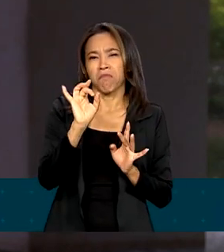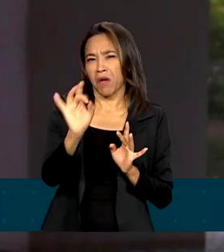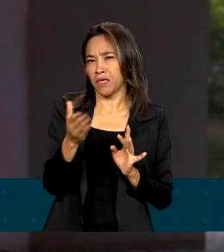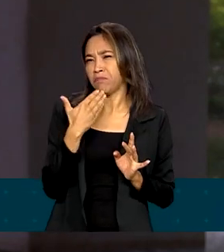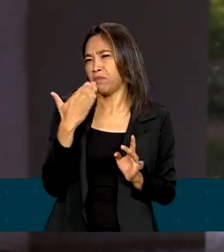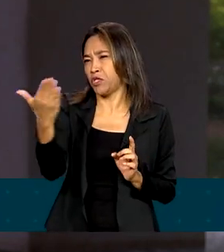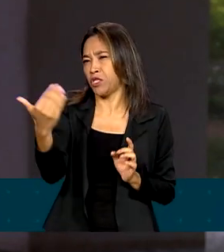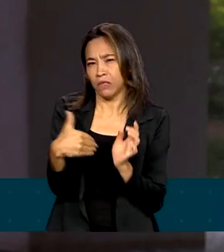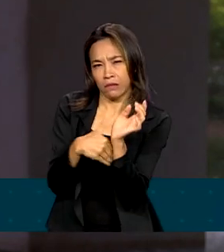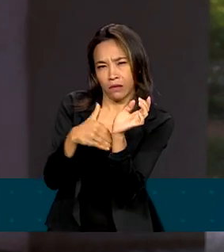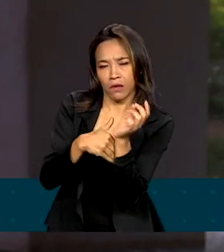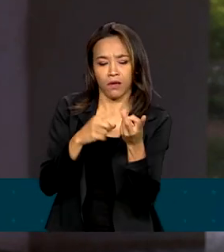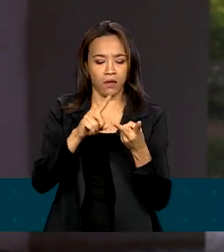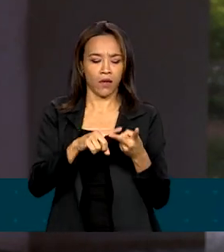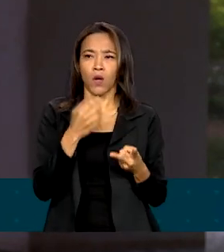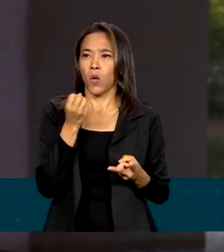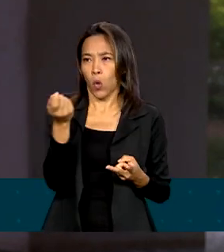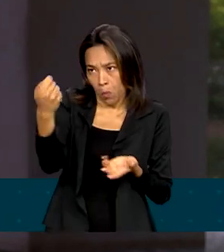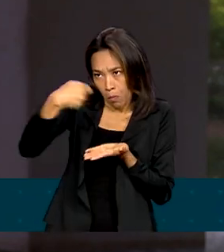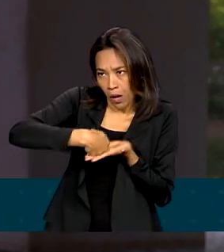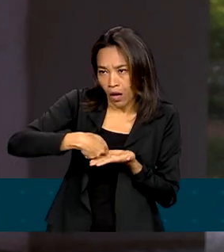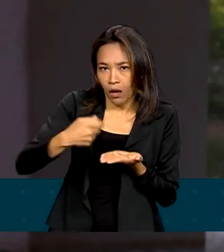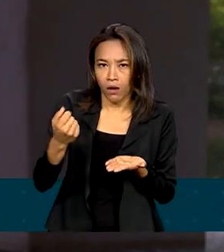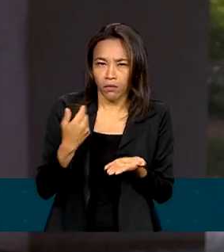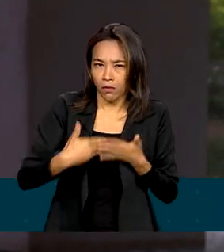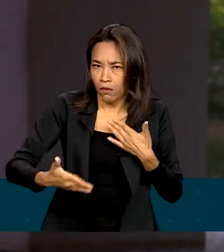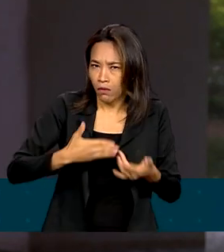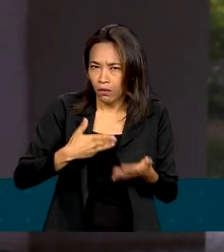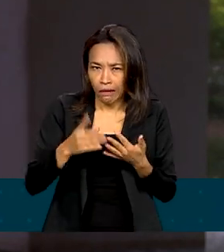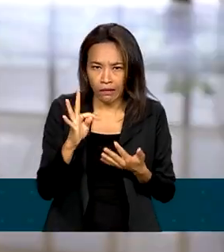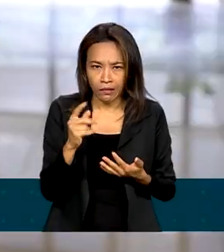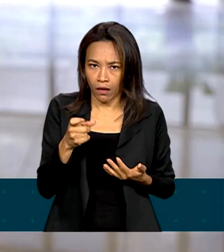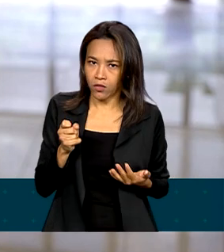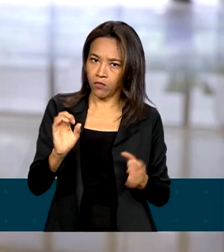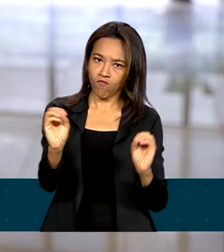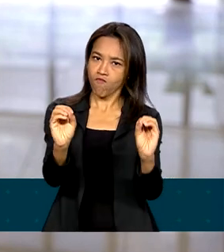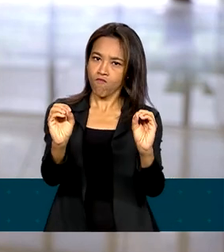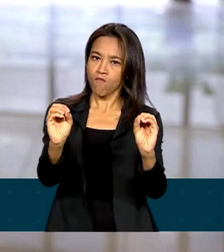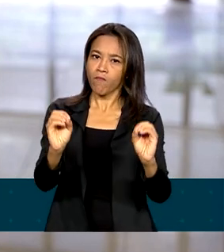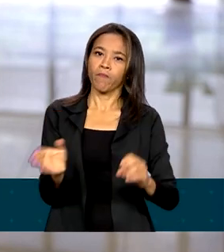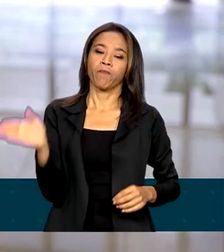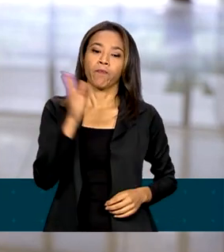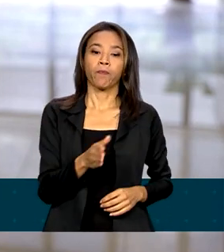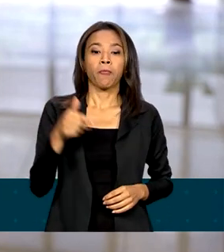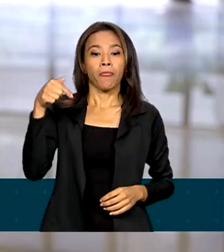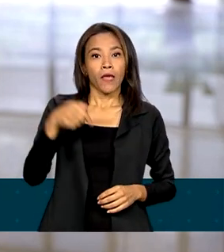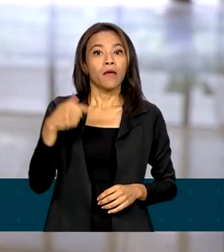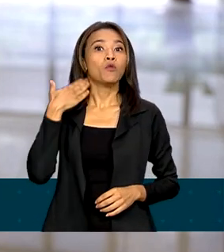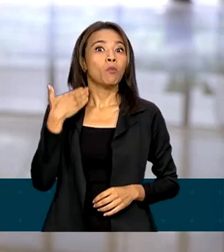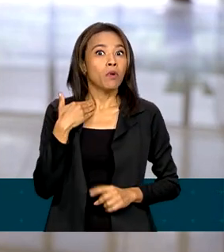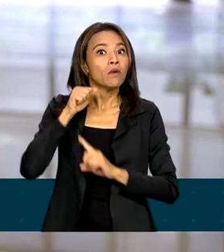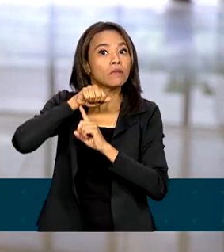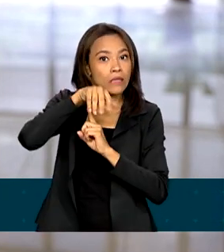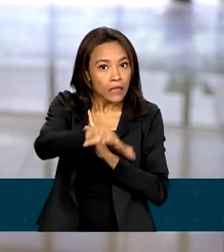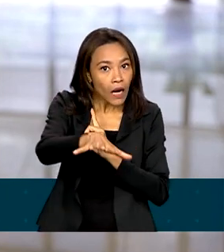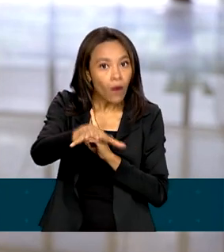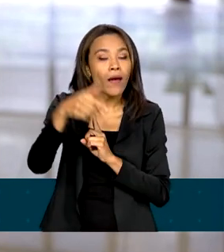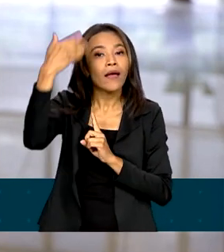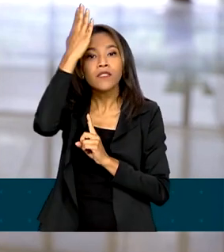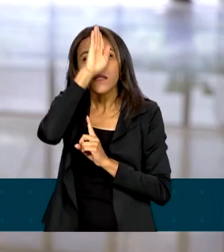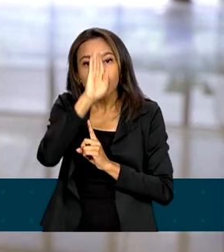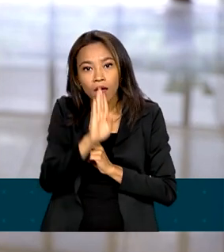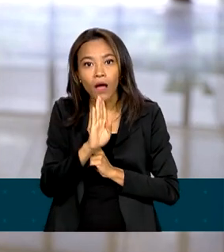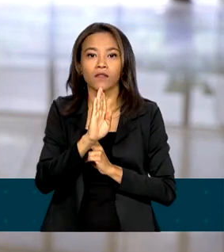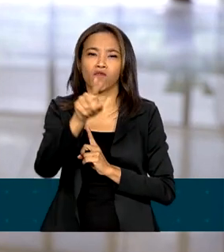solicitada senha ou pedido de pagamento de qualquer taxa. Esse serviço do Banco Central é gratuito, então você nunca